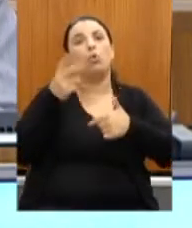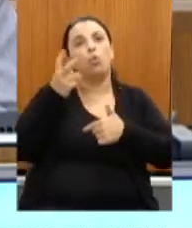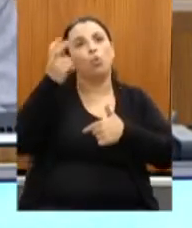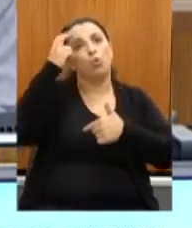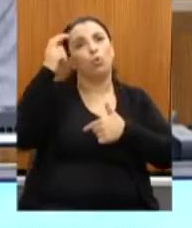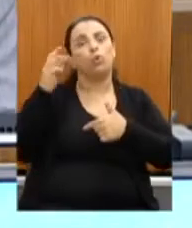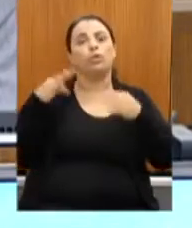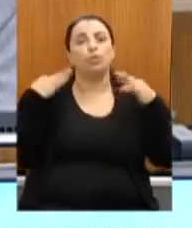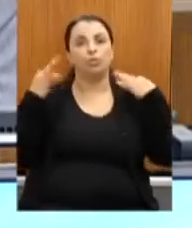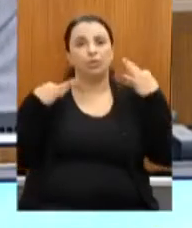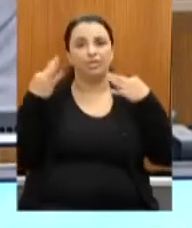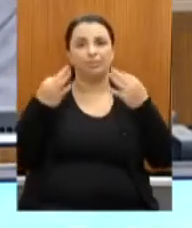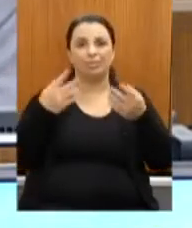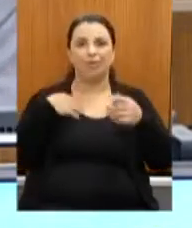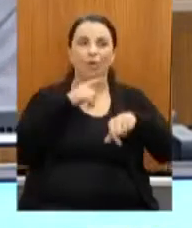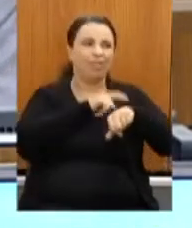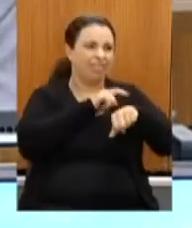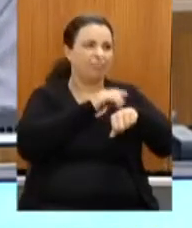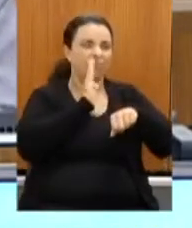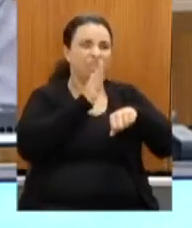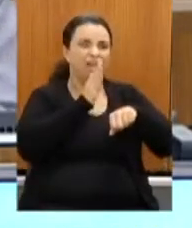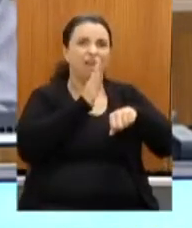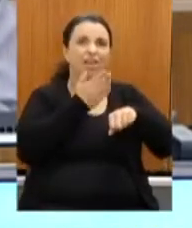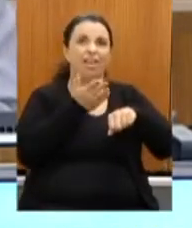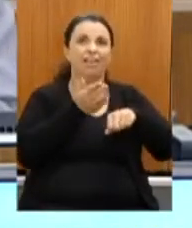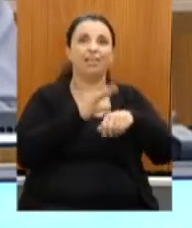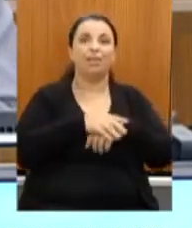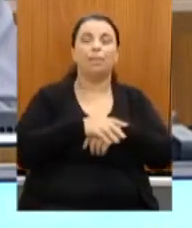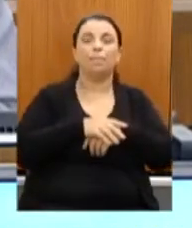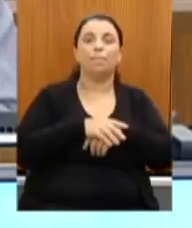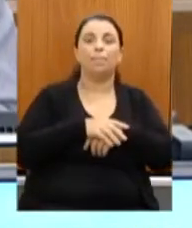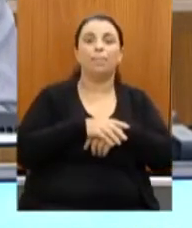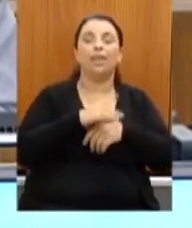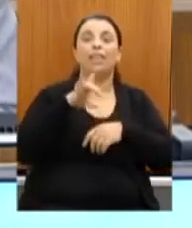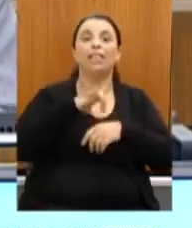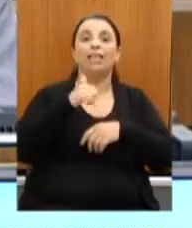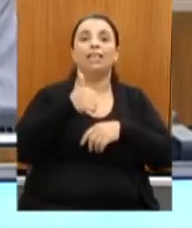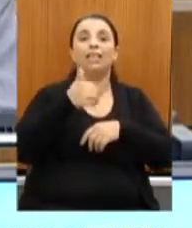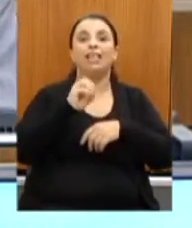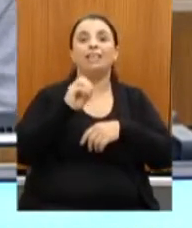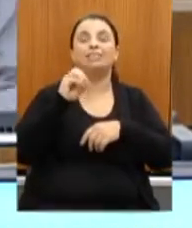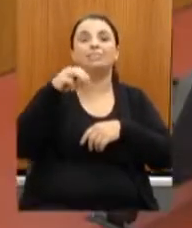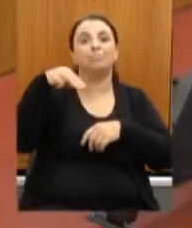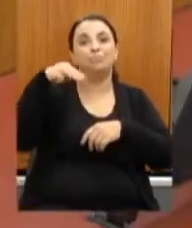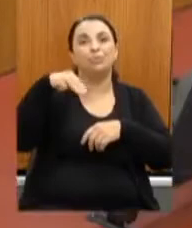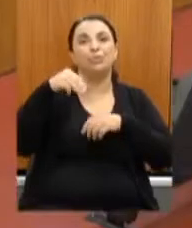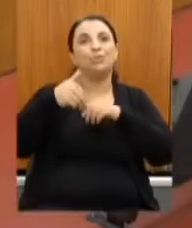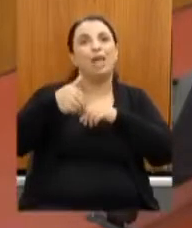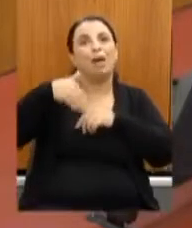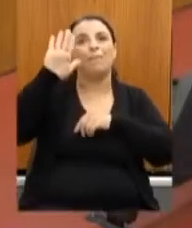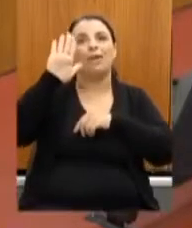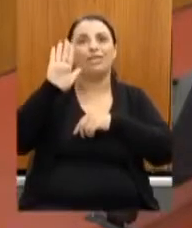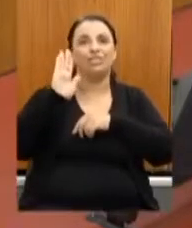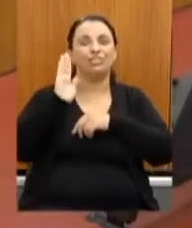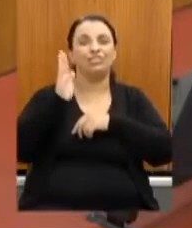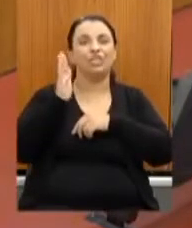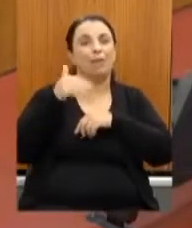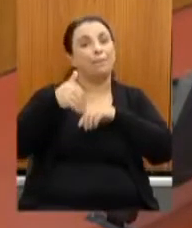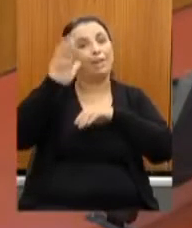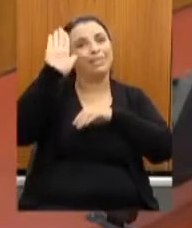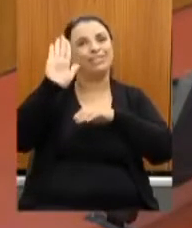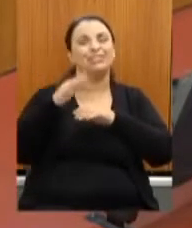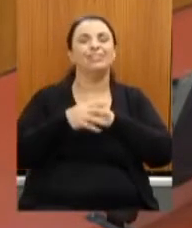já está dando tempo? Já temos dez minutos além do tempo inicial, secretário,